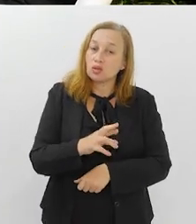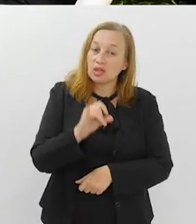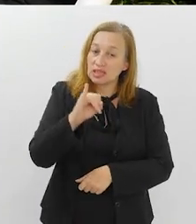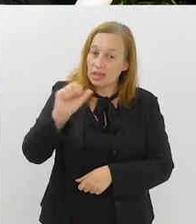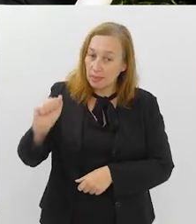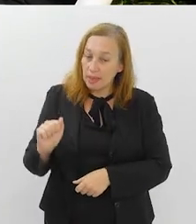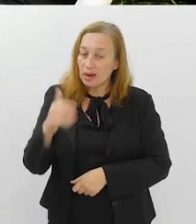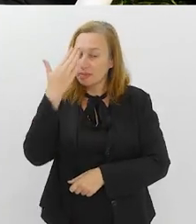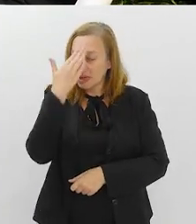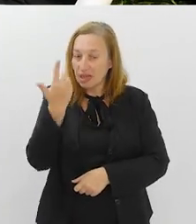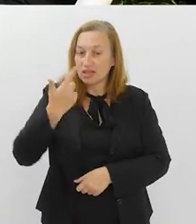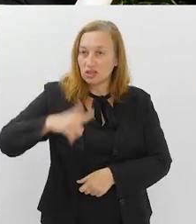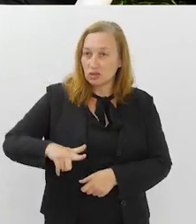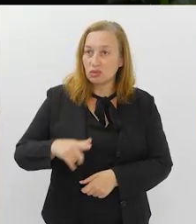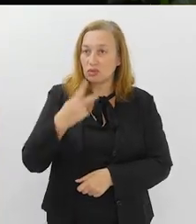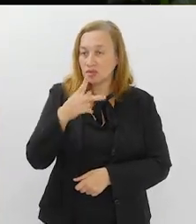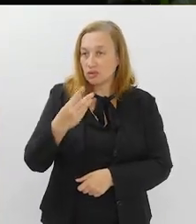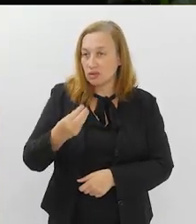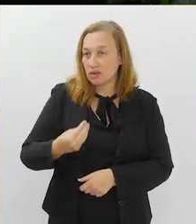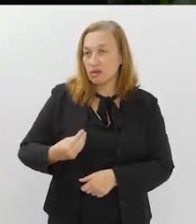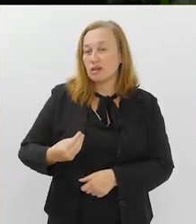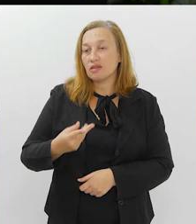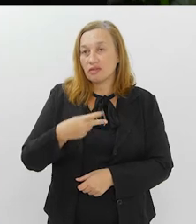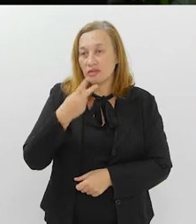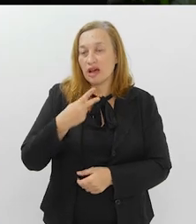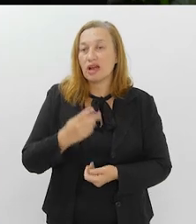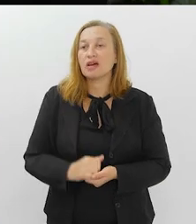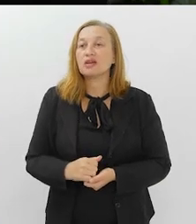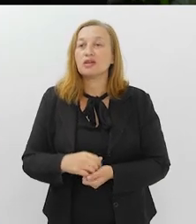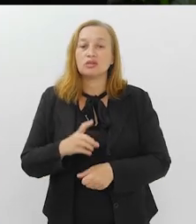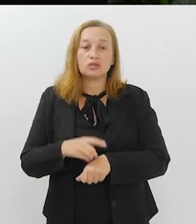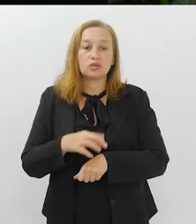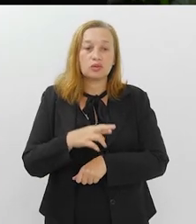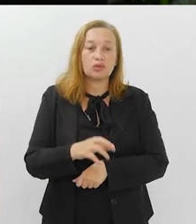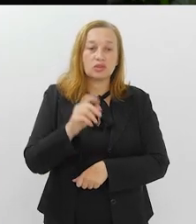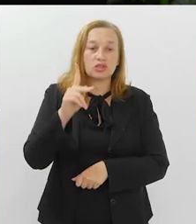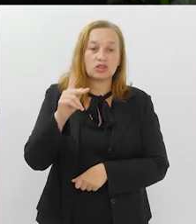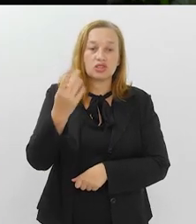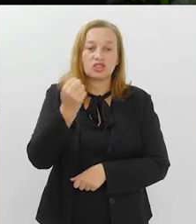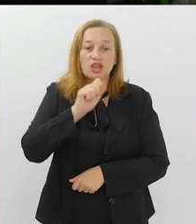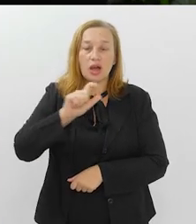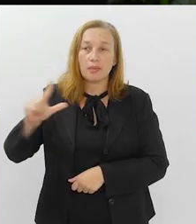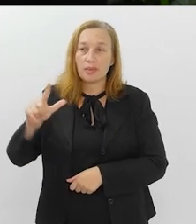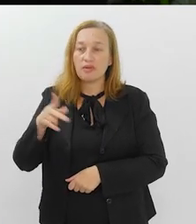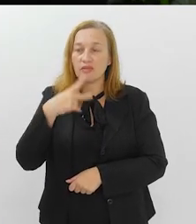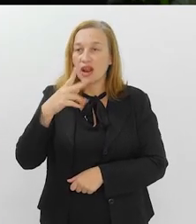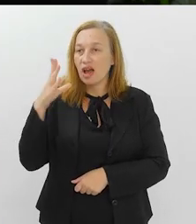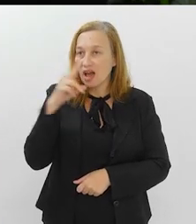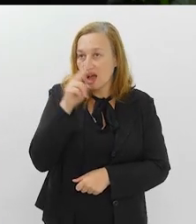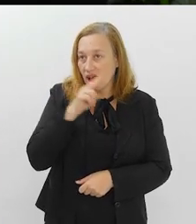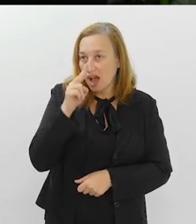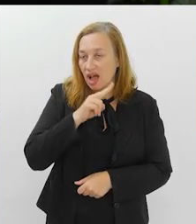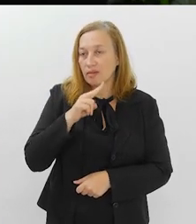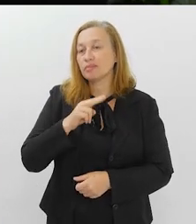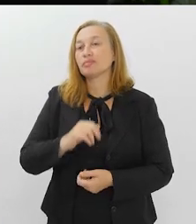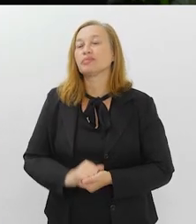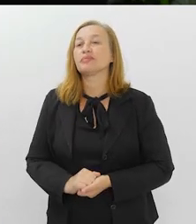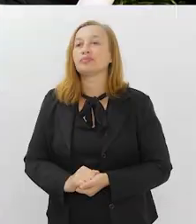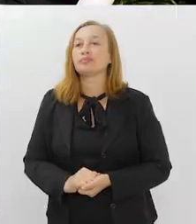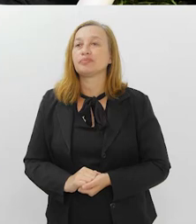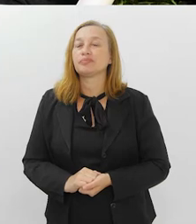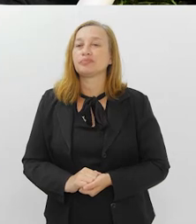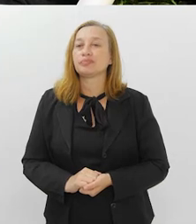doutora Isabela, muito obrigada mais uma vez pela sua participação. Obrigada. Chávio, puder finalizar para a gente rapidamente aí com as